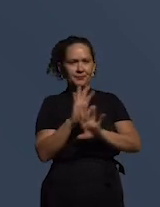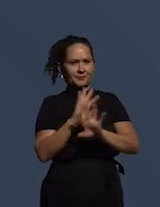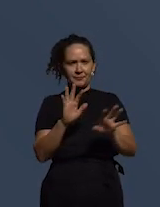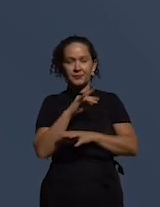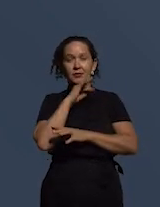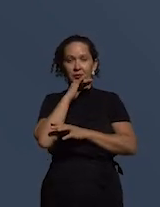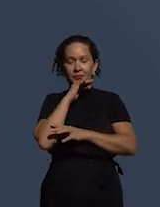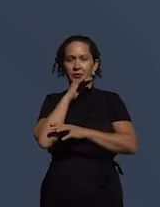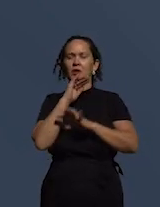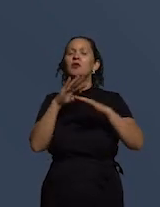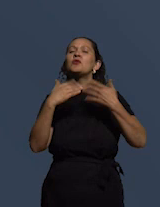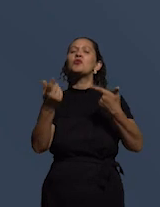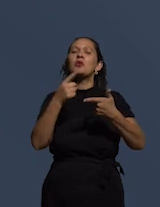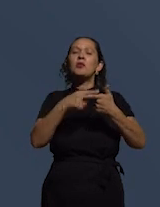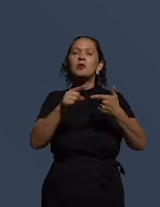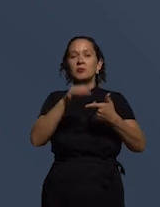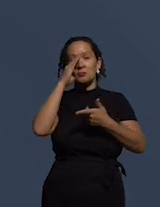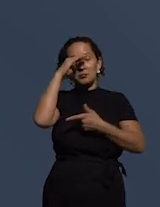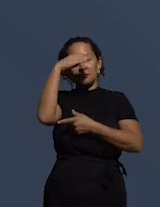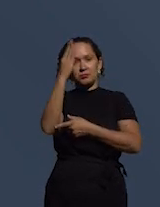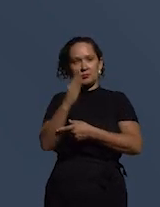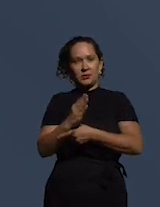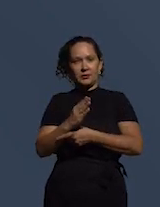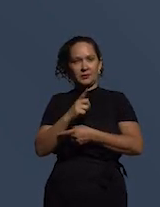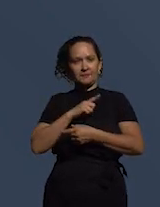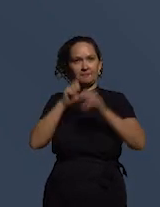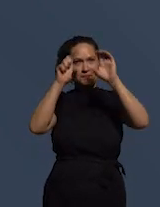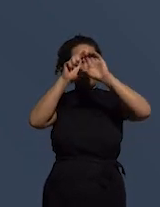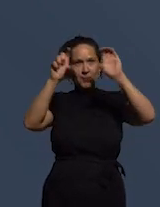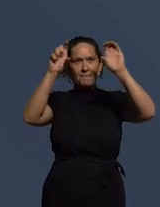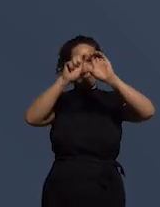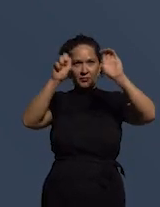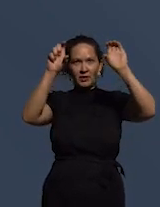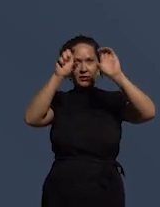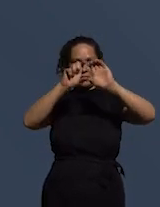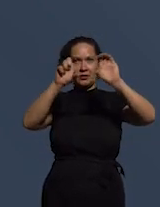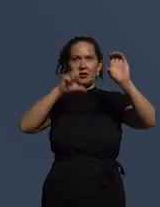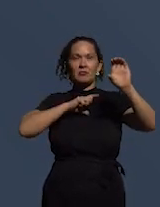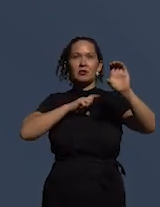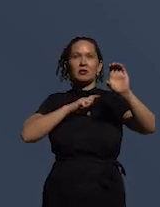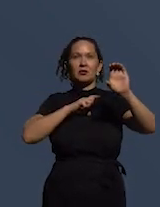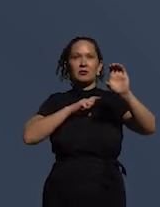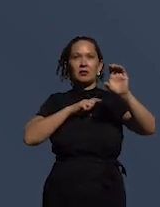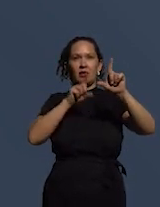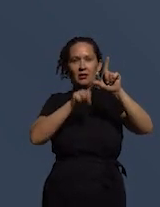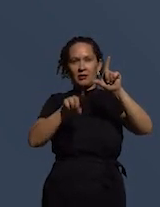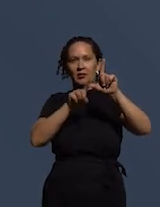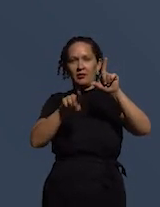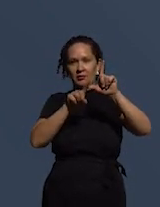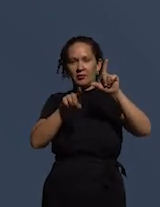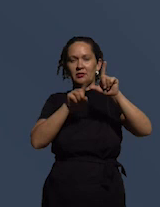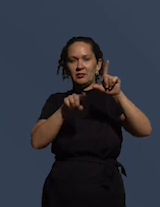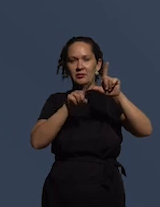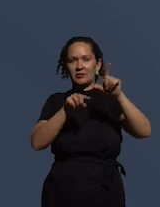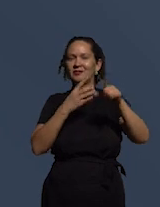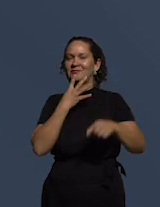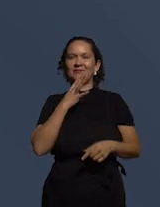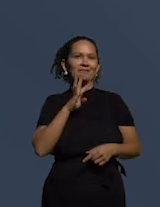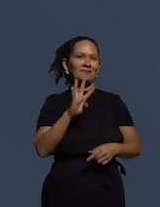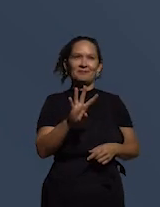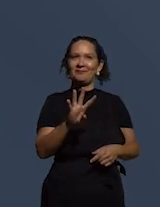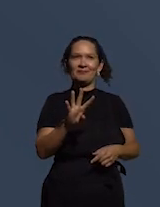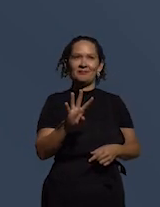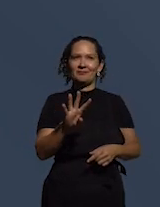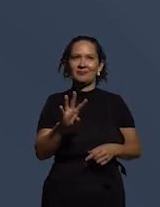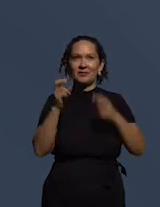exatamente qual é o problema do país aqui em cima tem uma aqui em cima tem uma legenda que eu já conheço a